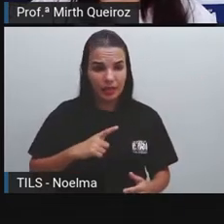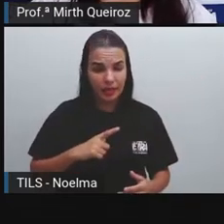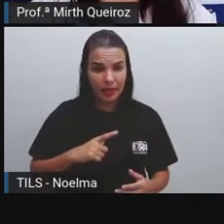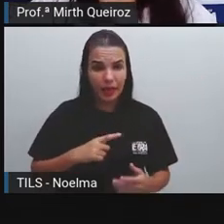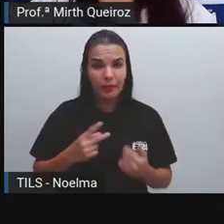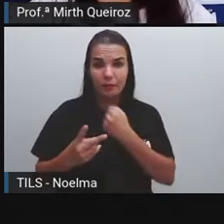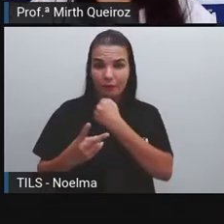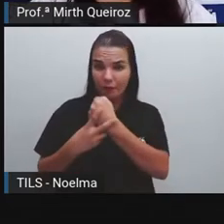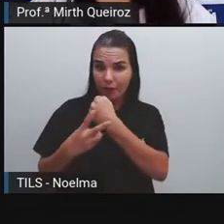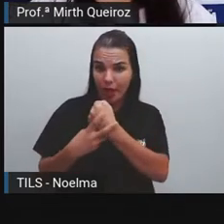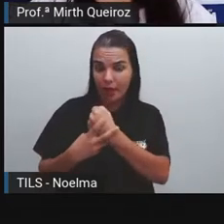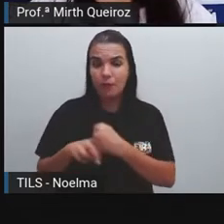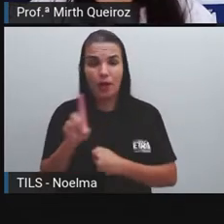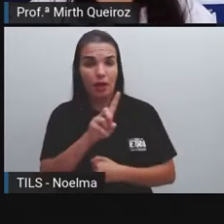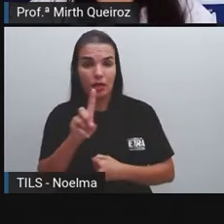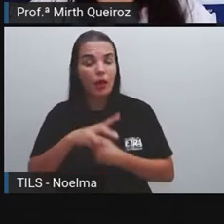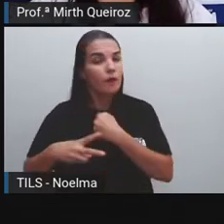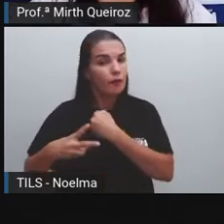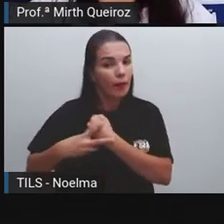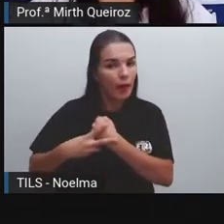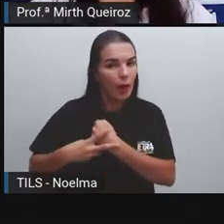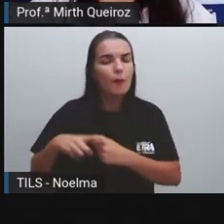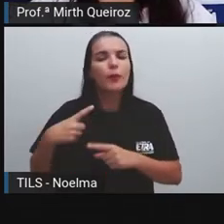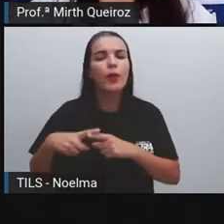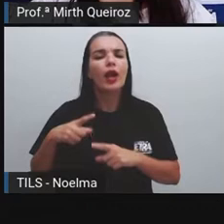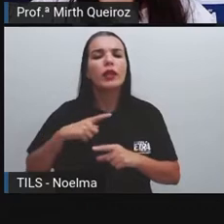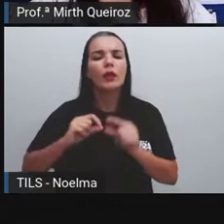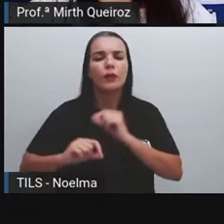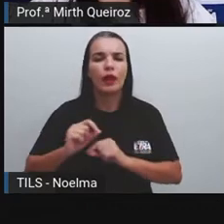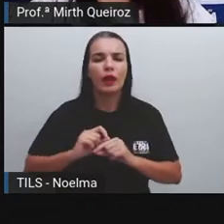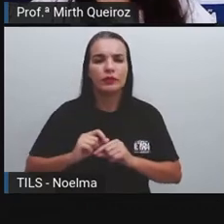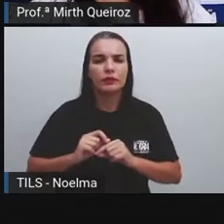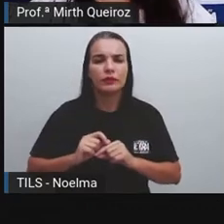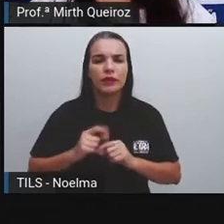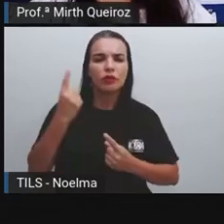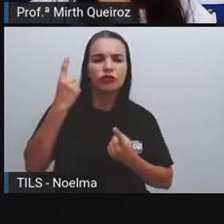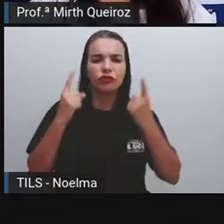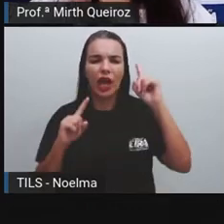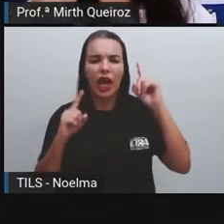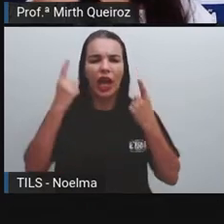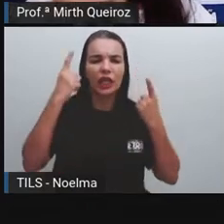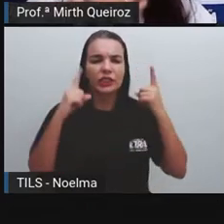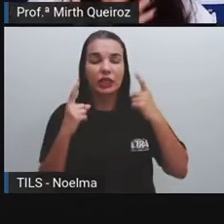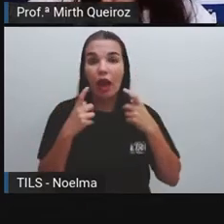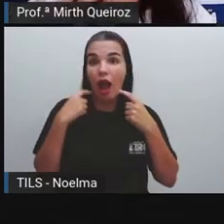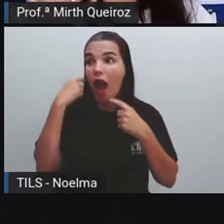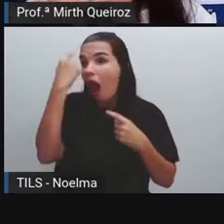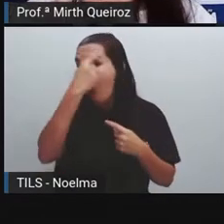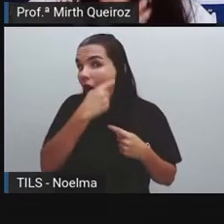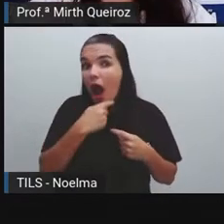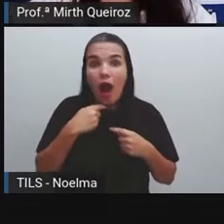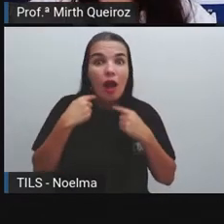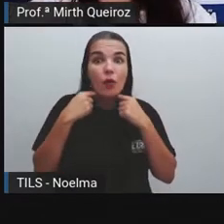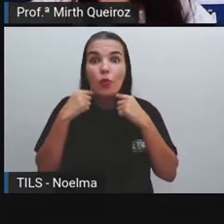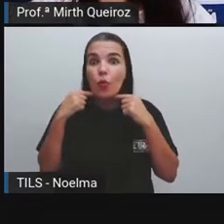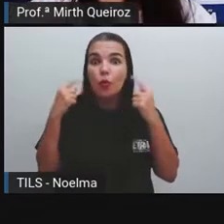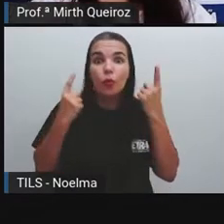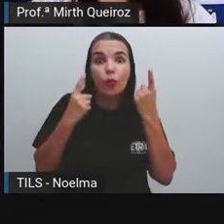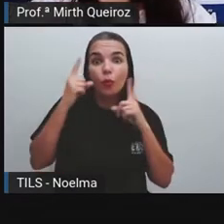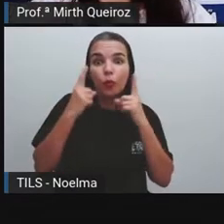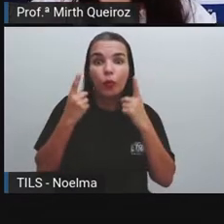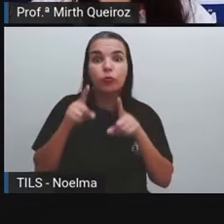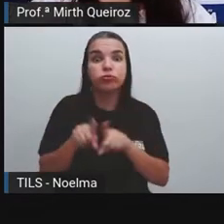verbais e não verbais. E a gente percebe o gesto, a expressão do